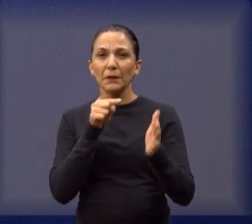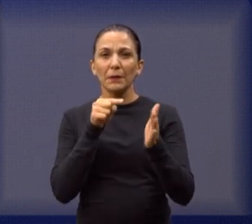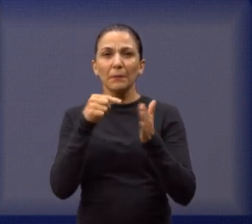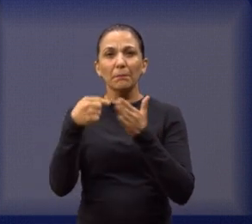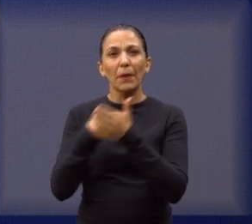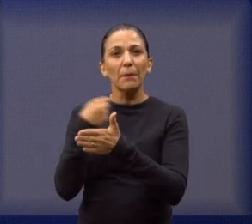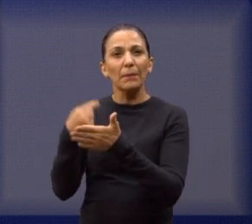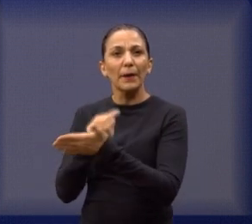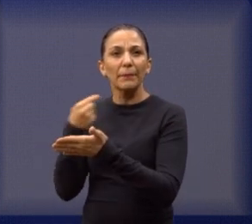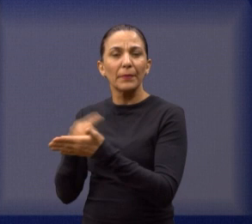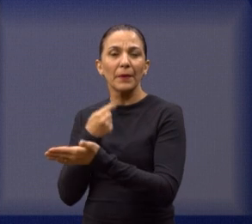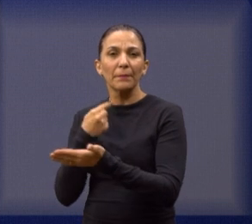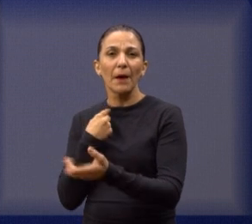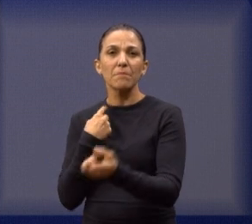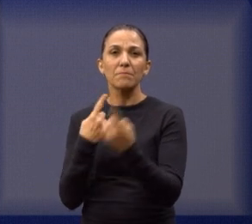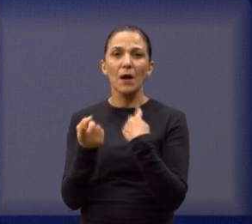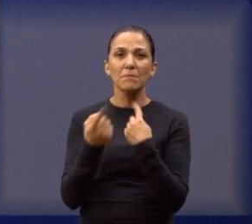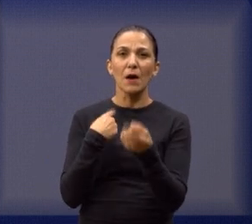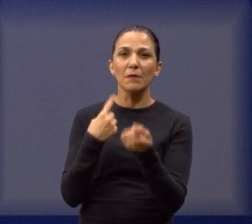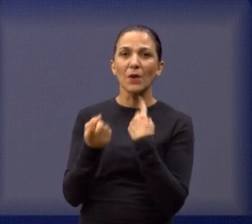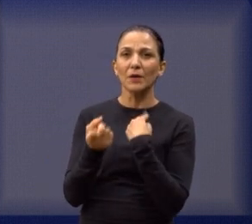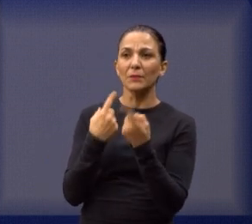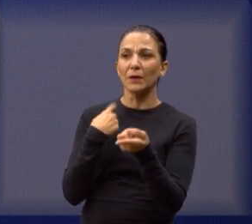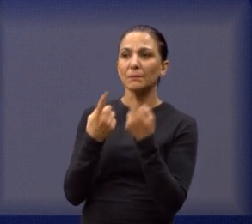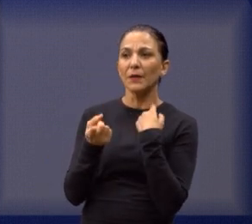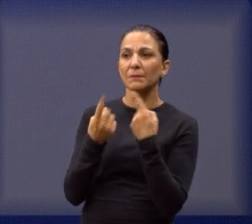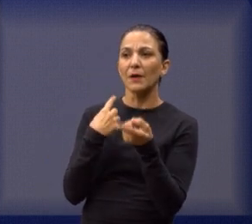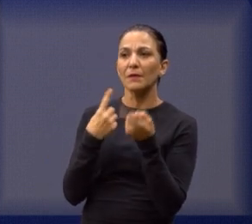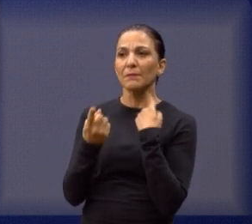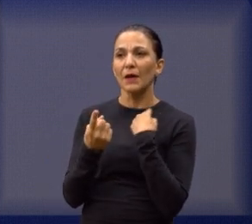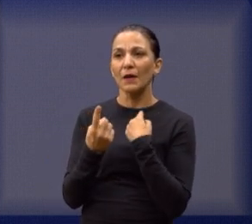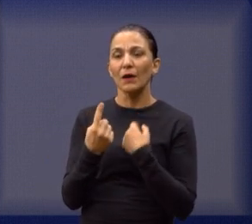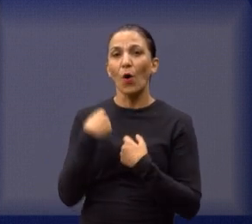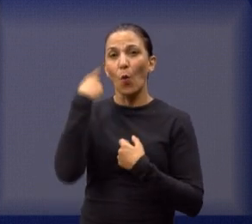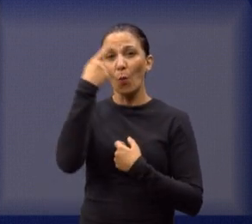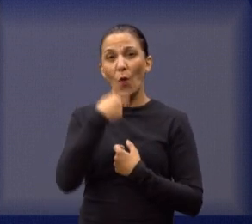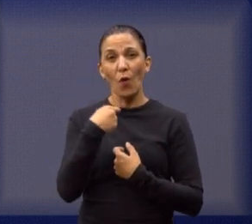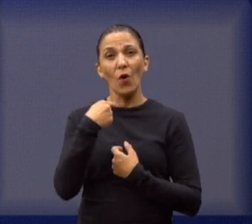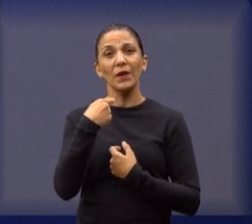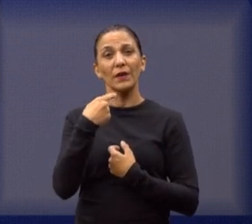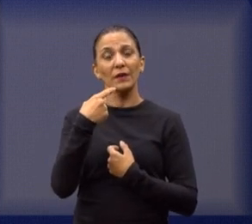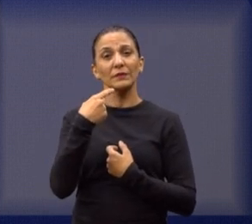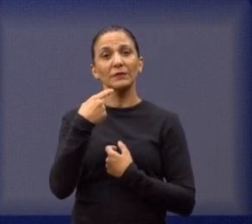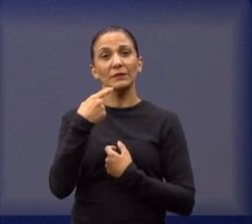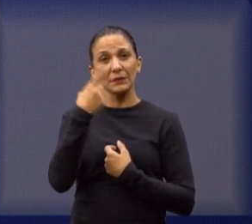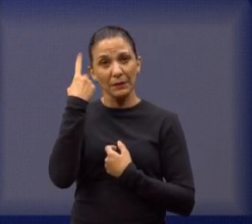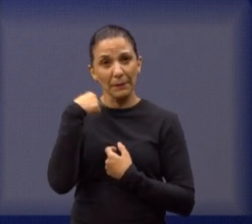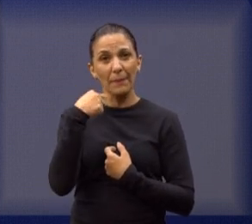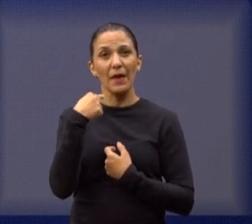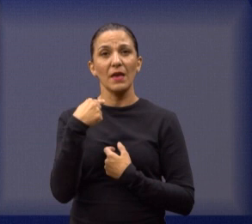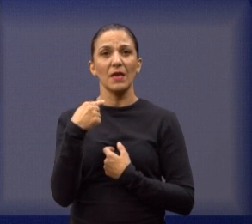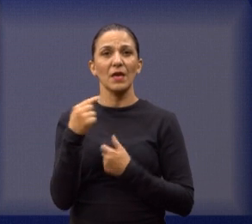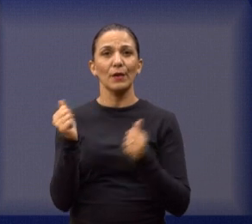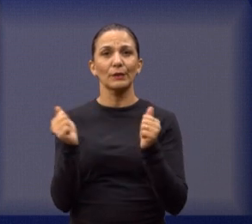foi um bate-papo muito bacana, Lucas. Foi mais de uma hora e meia de entrevista com esses alunos aí.